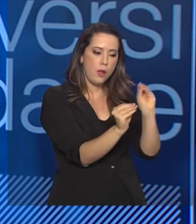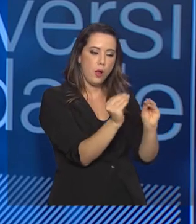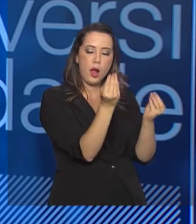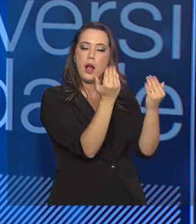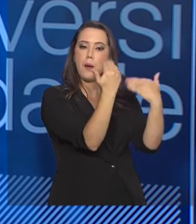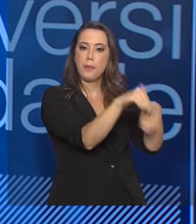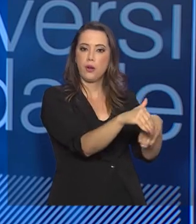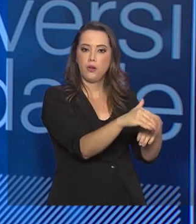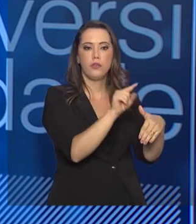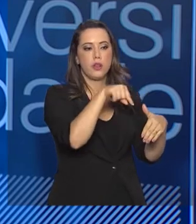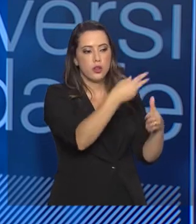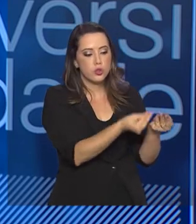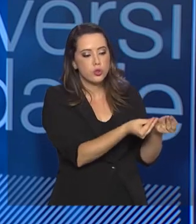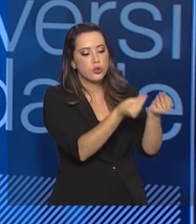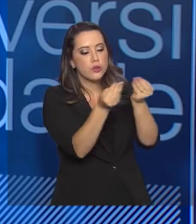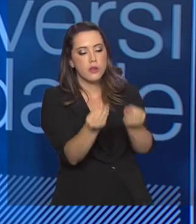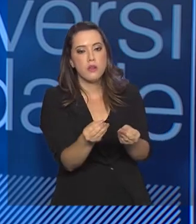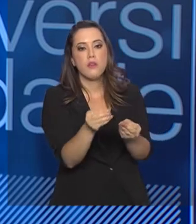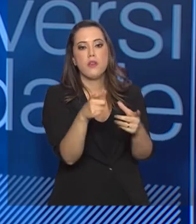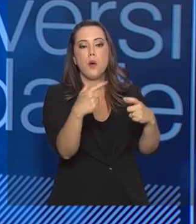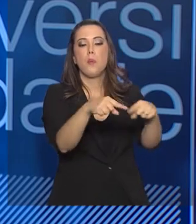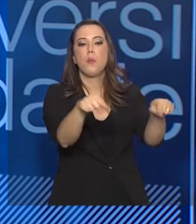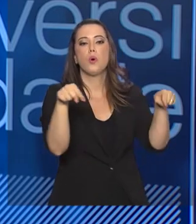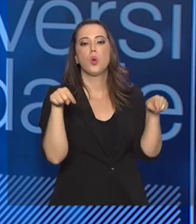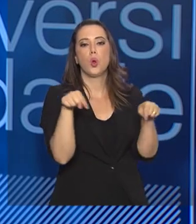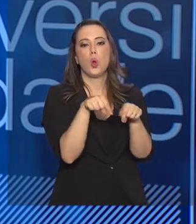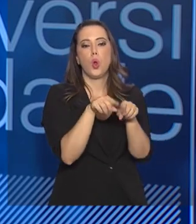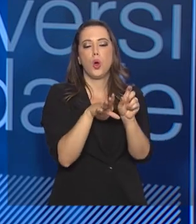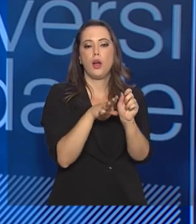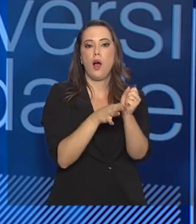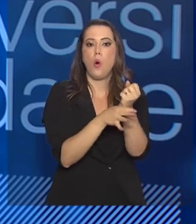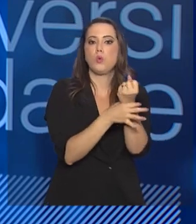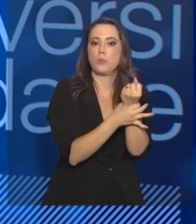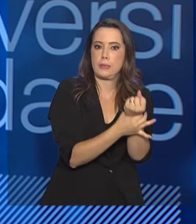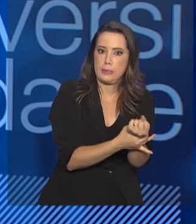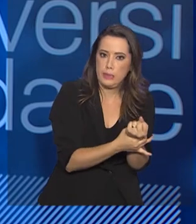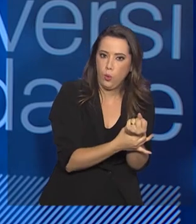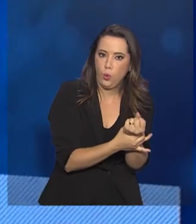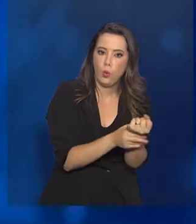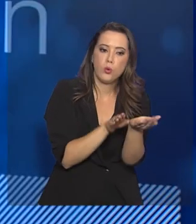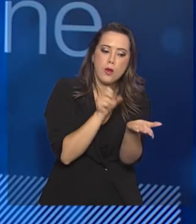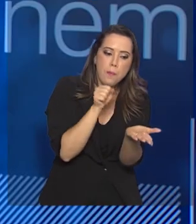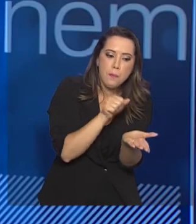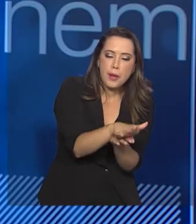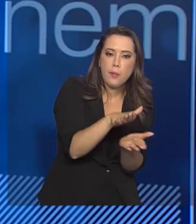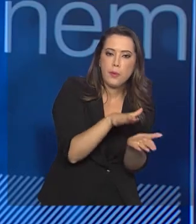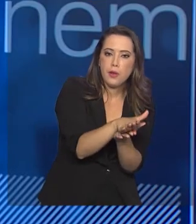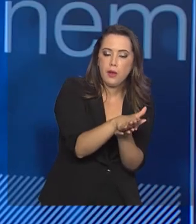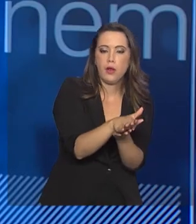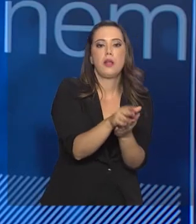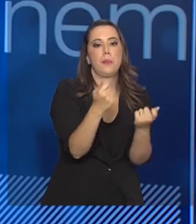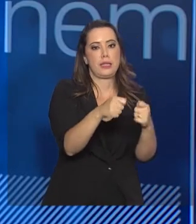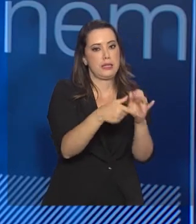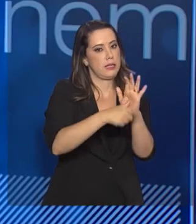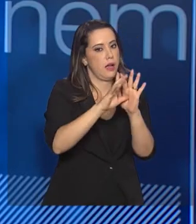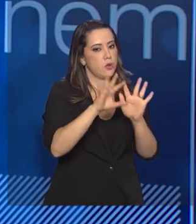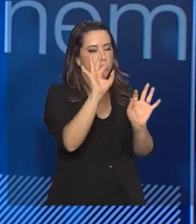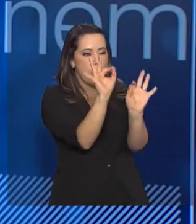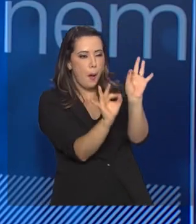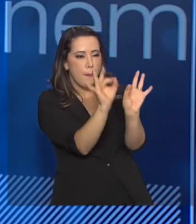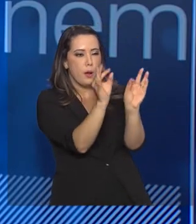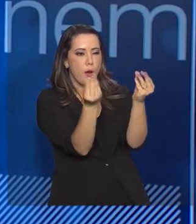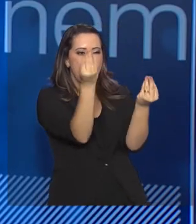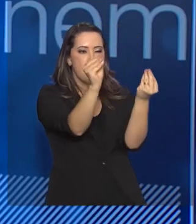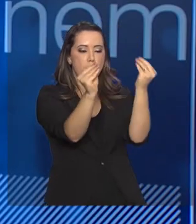Viamos para a gráfica, com todos os critérios de segurança, depois eu falo. Fazemos a diagramação da prova, então os nossos técnicos